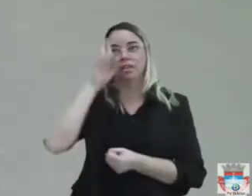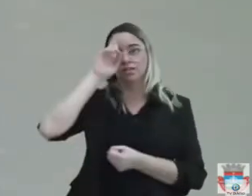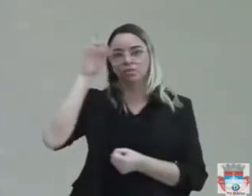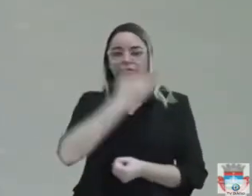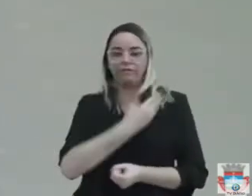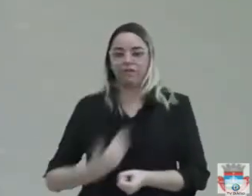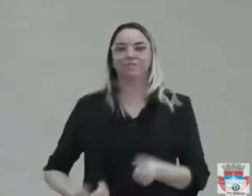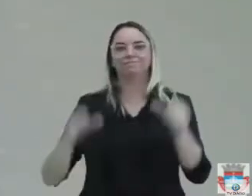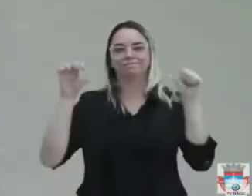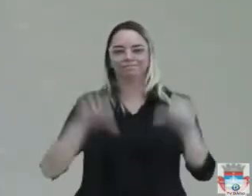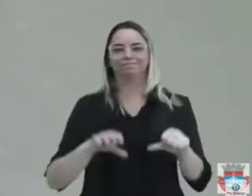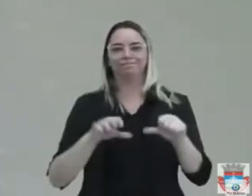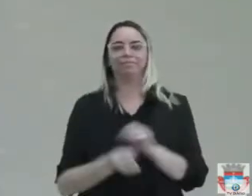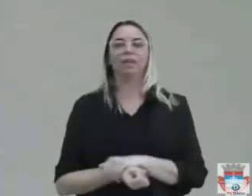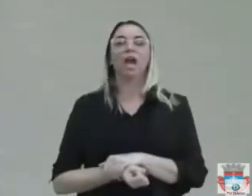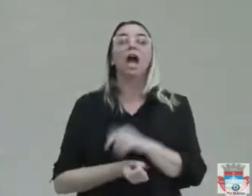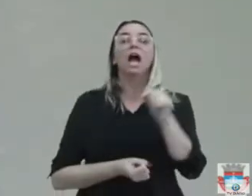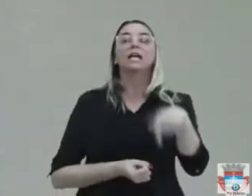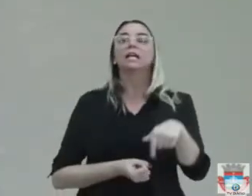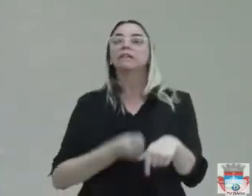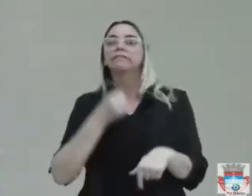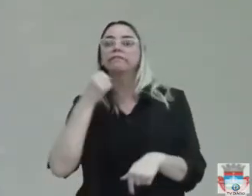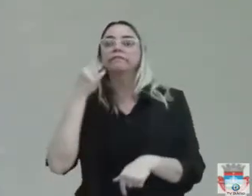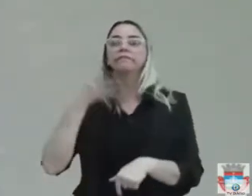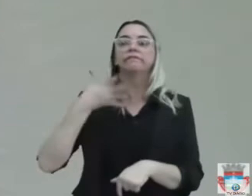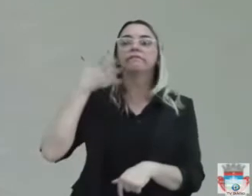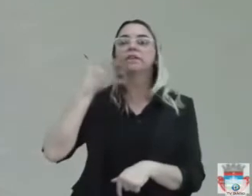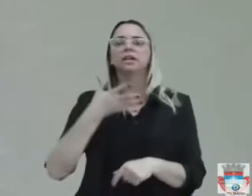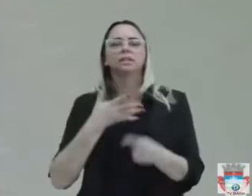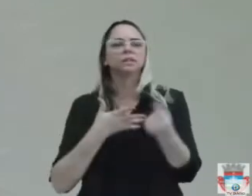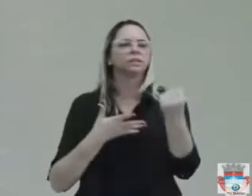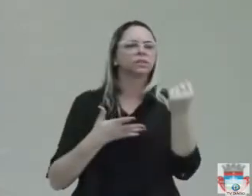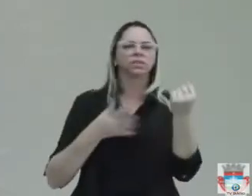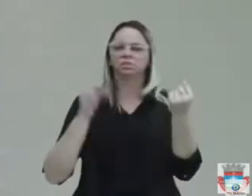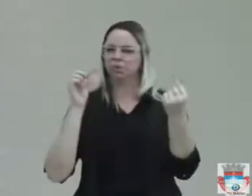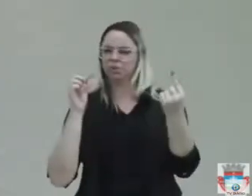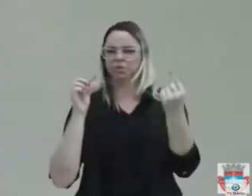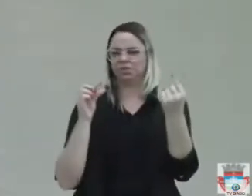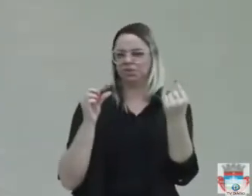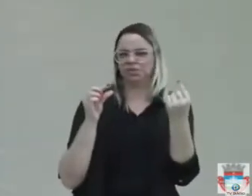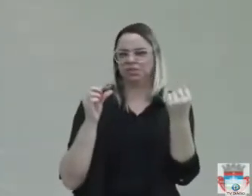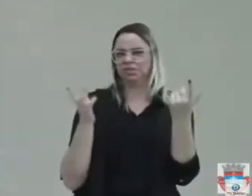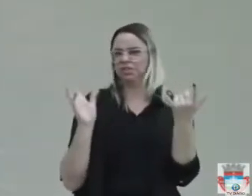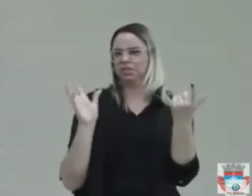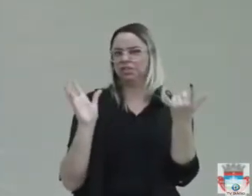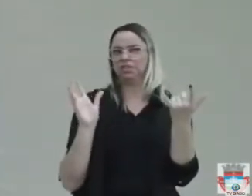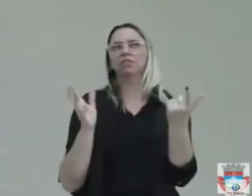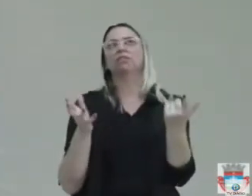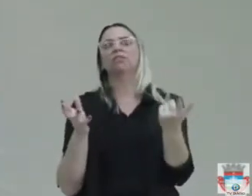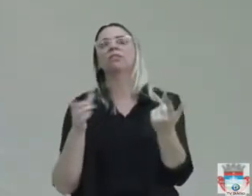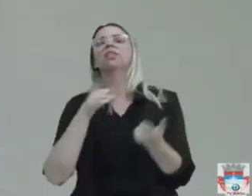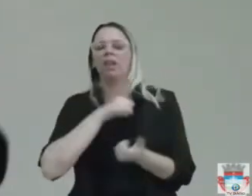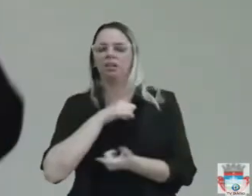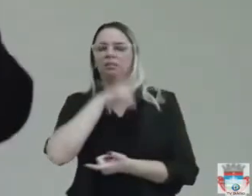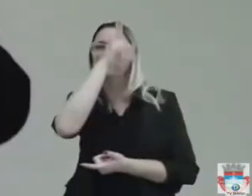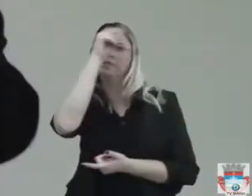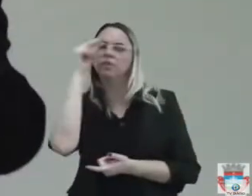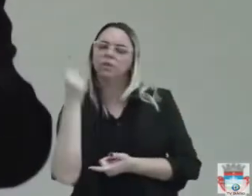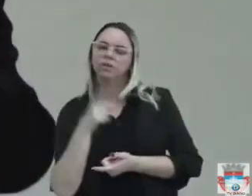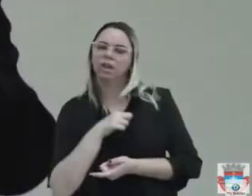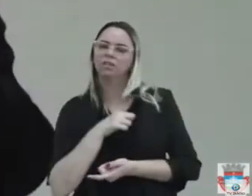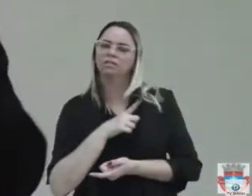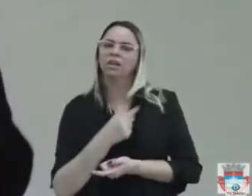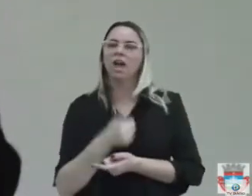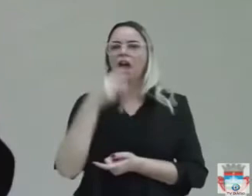Aqui não tem que se falar, tem que um pouco recurso. Recurso a Prefeitura tem. O governo federal, só de